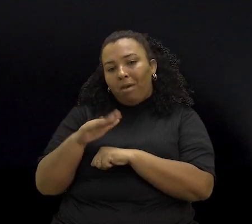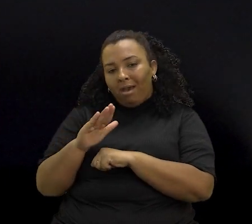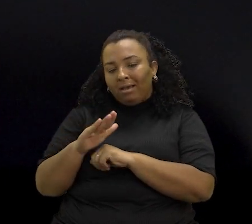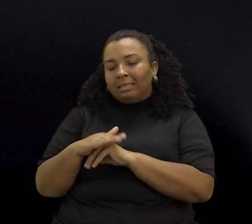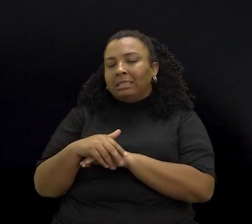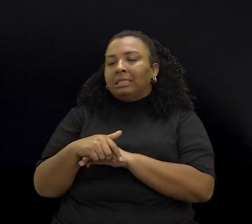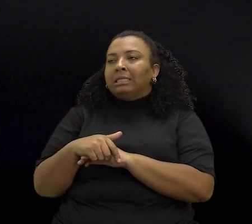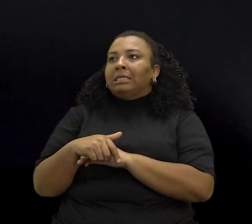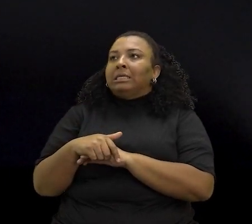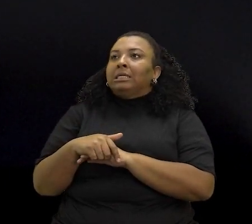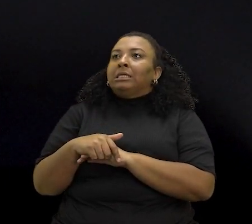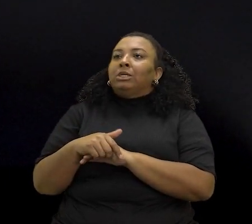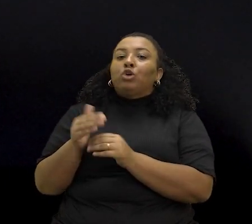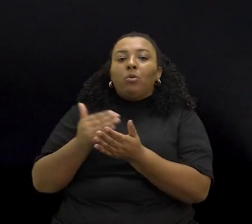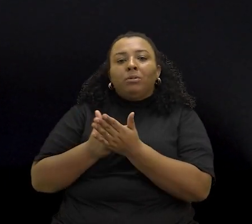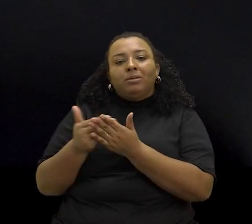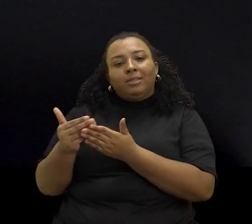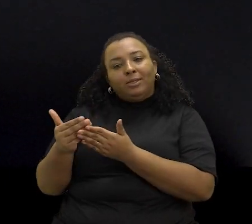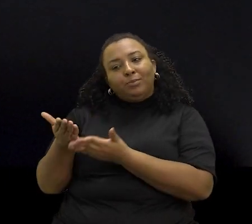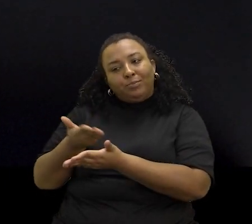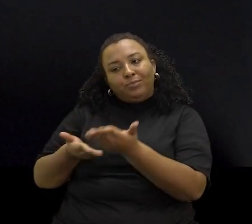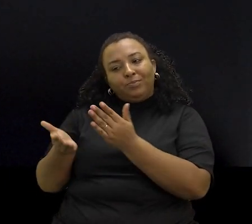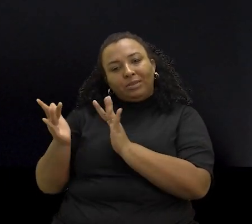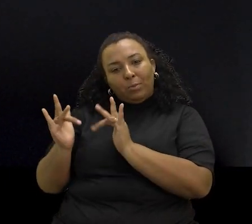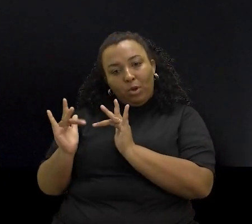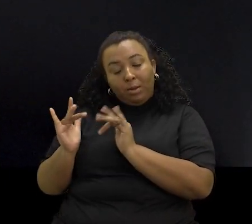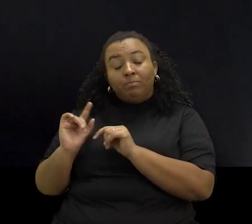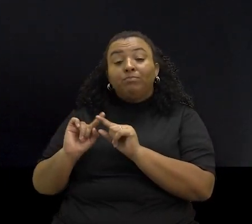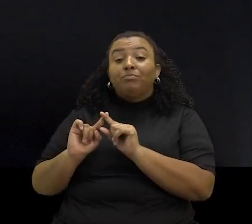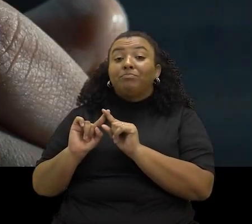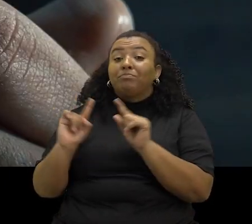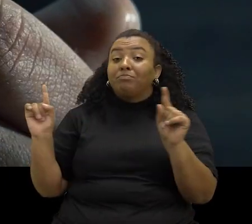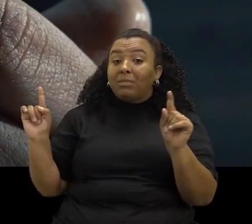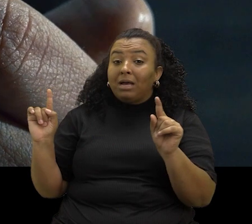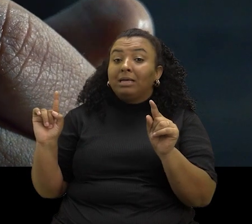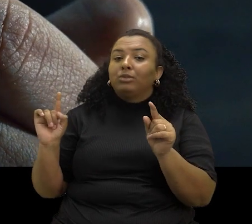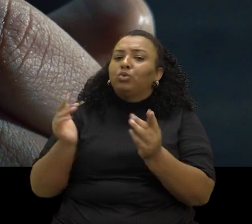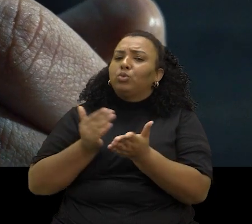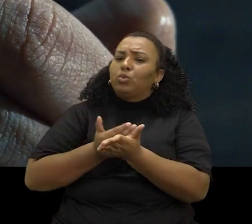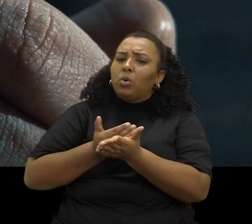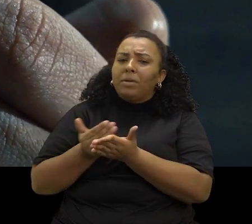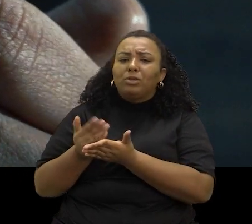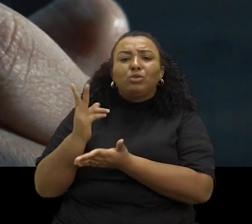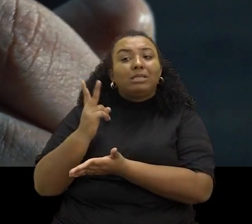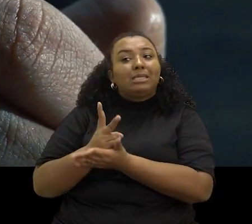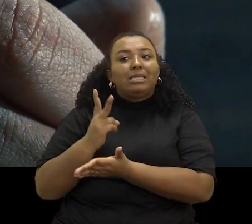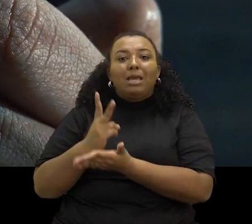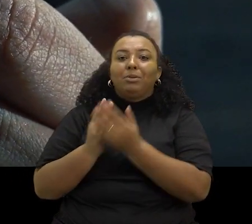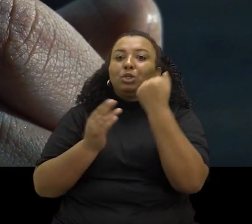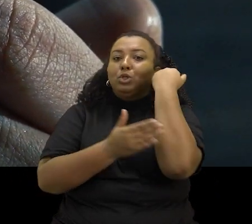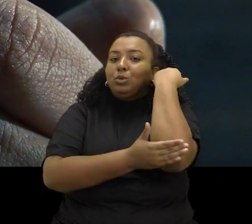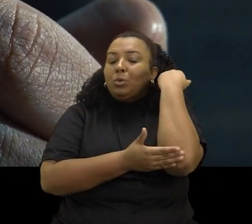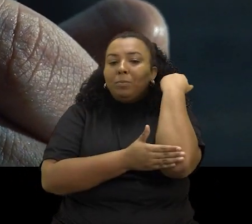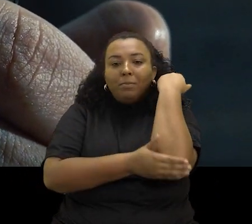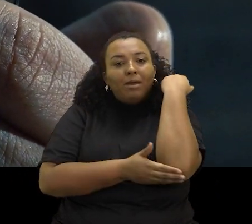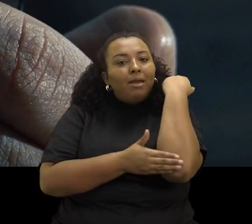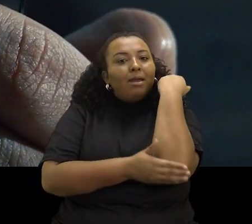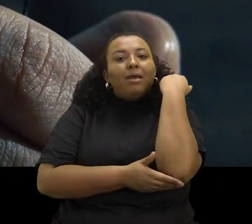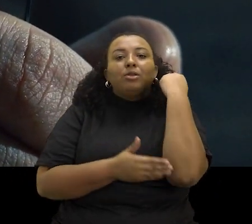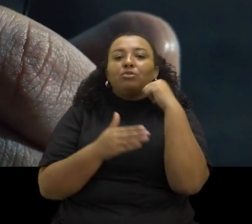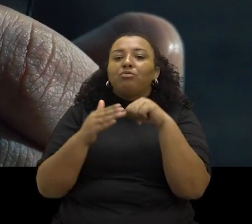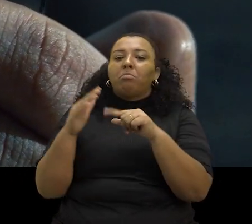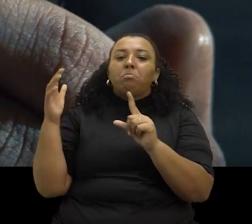um pouco mais e iniciamos um relacionamento amoroso. Mas desde o início sempre foi uma pessoa extremamente ciumenta,